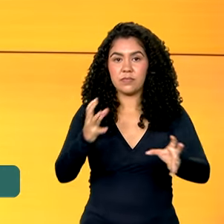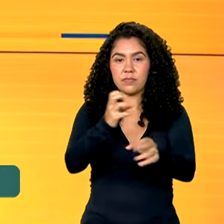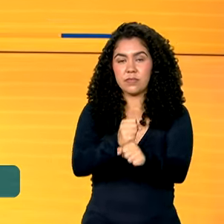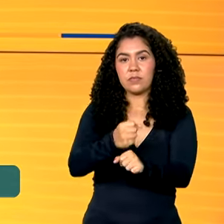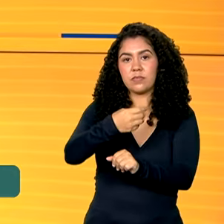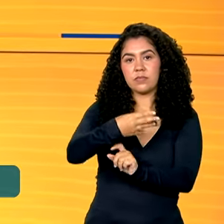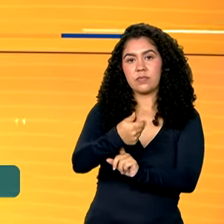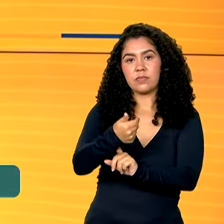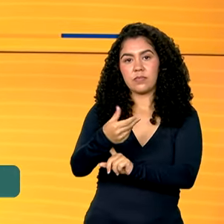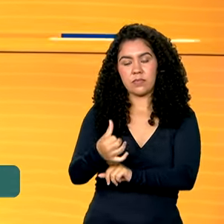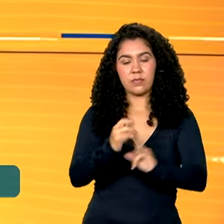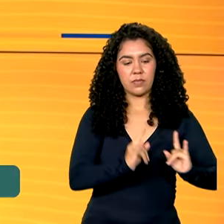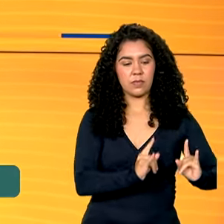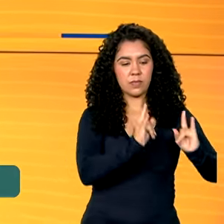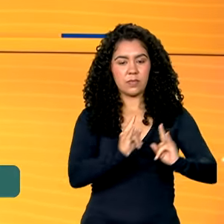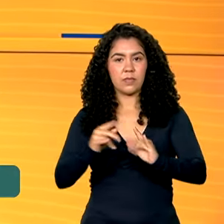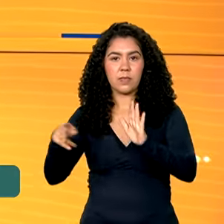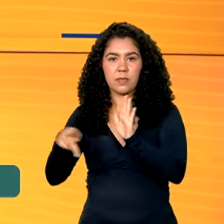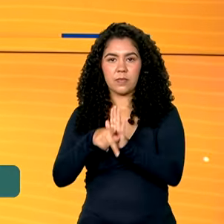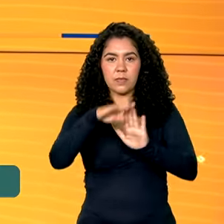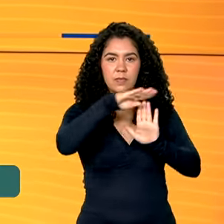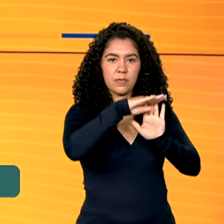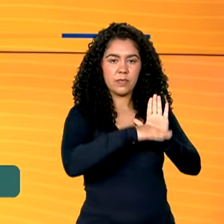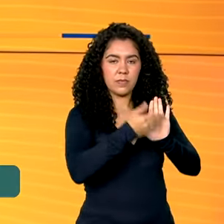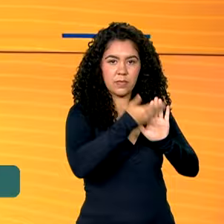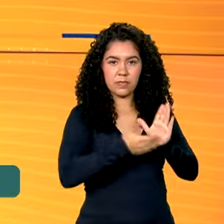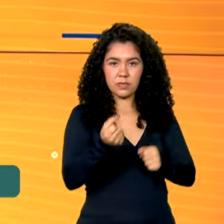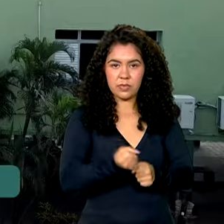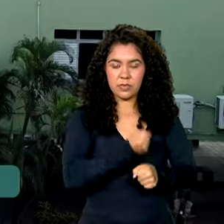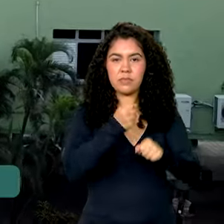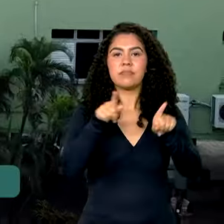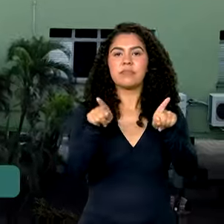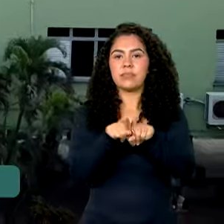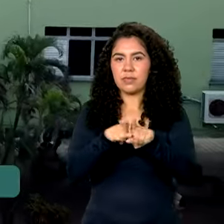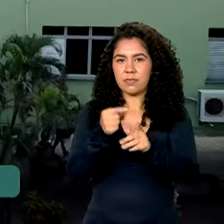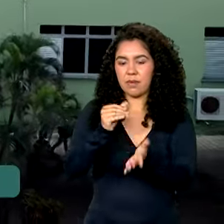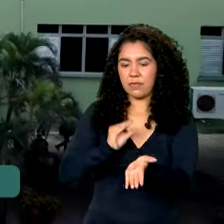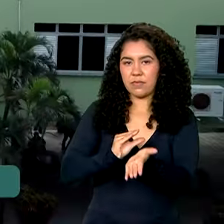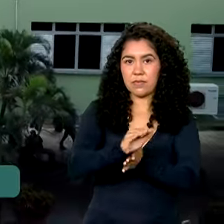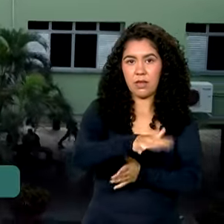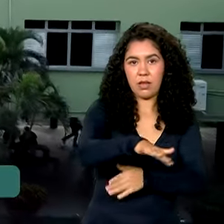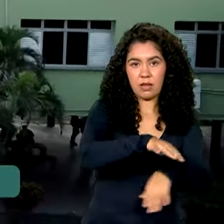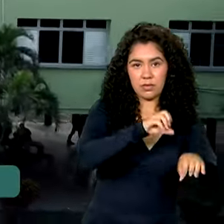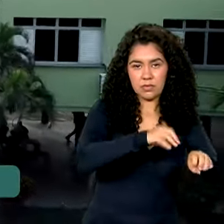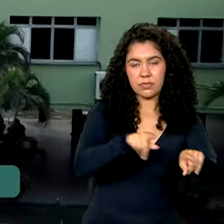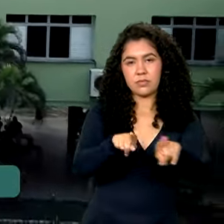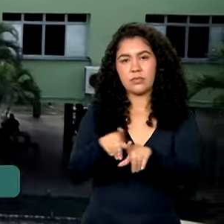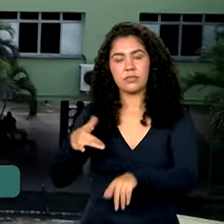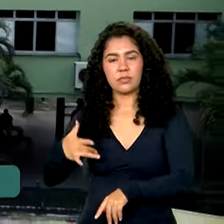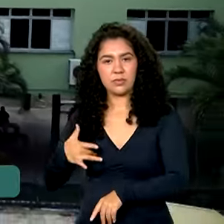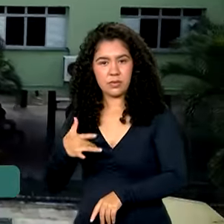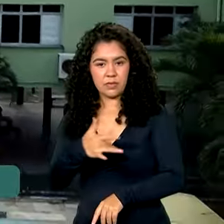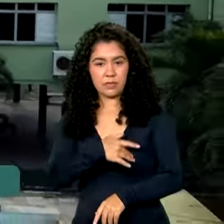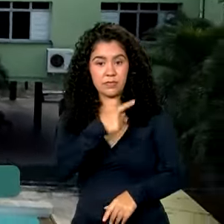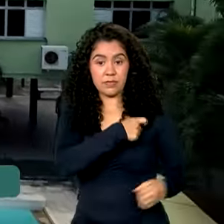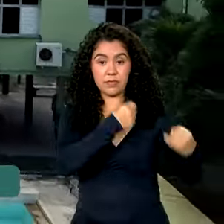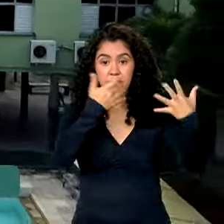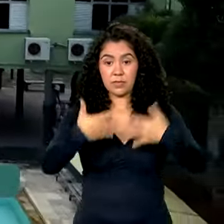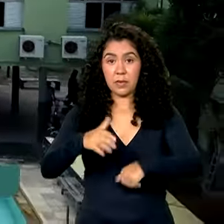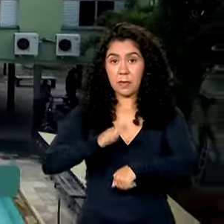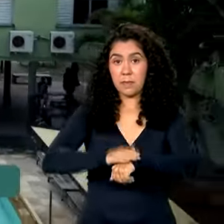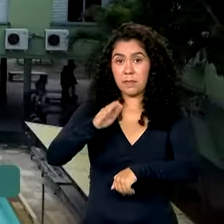Vida e anunciou investimentos em saúde e educação. Mais de R 778 milhões